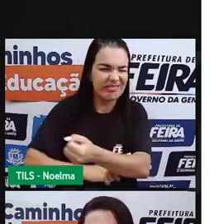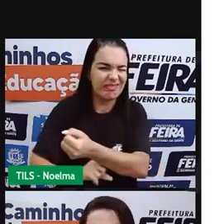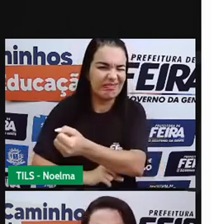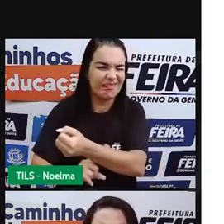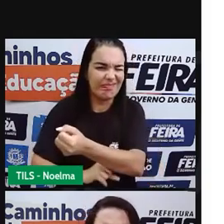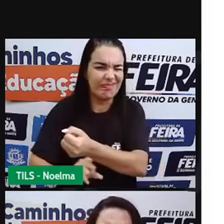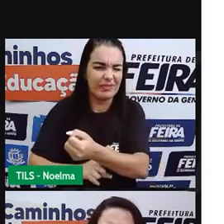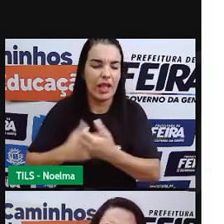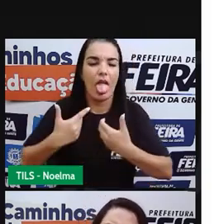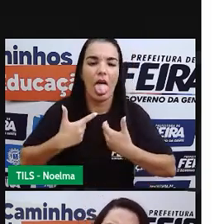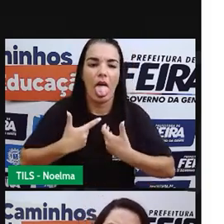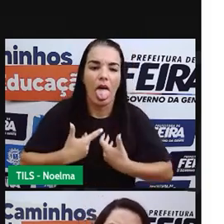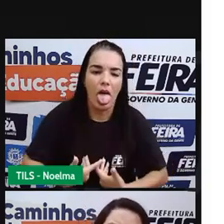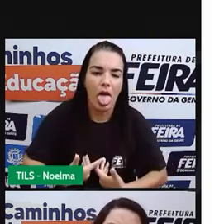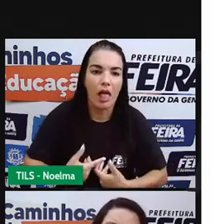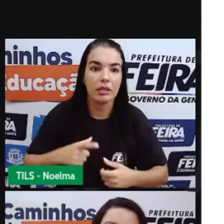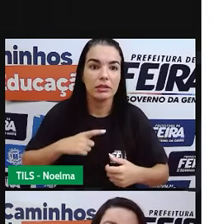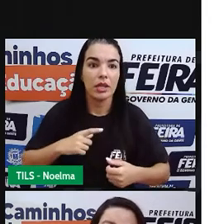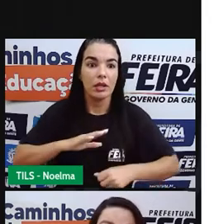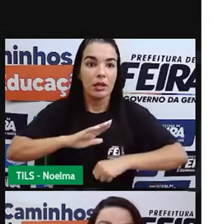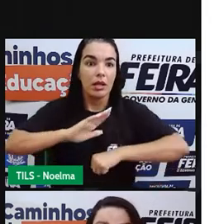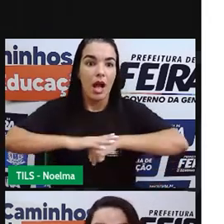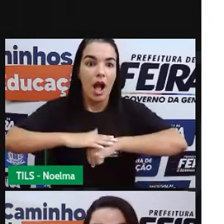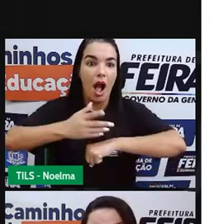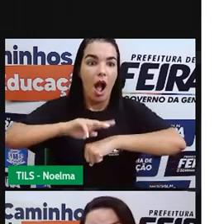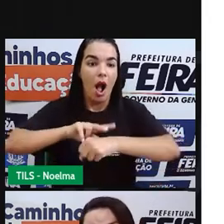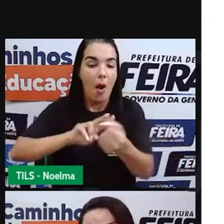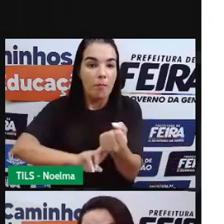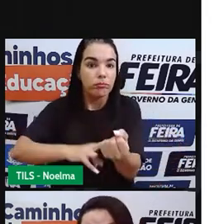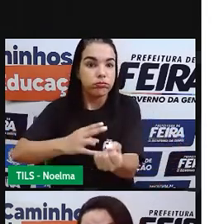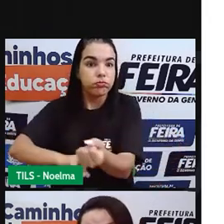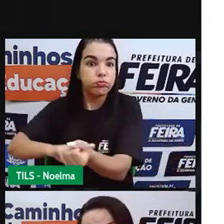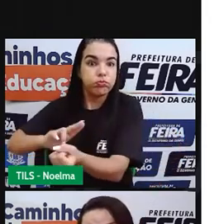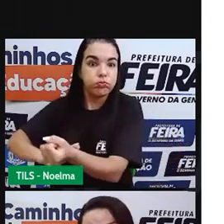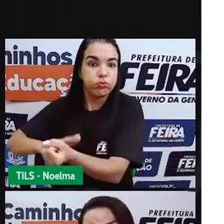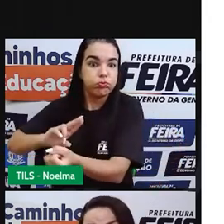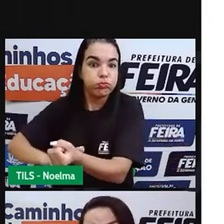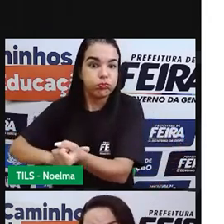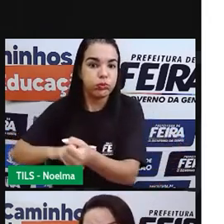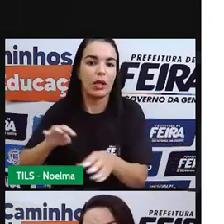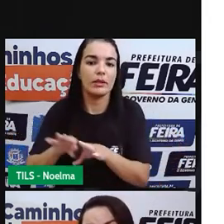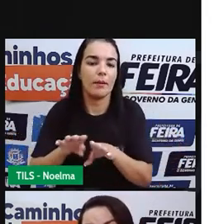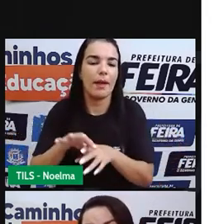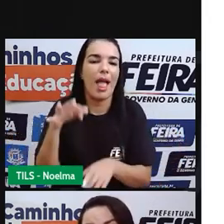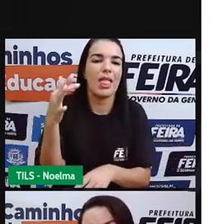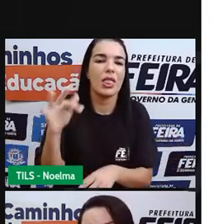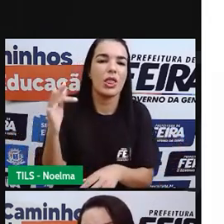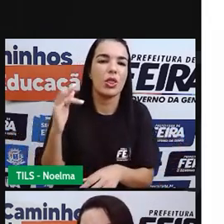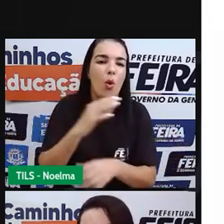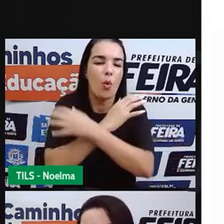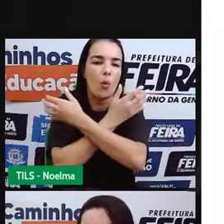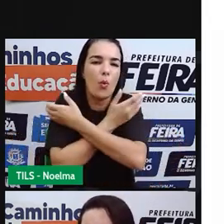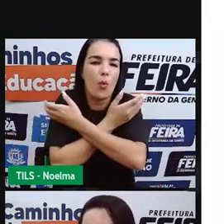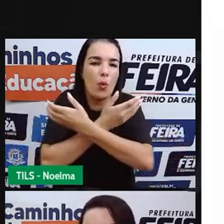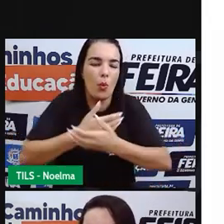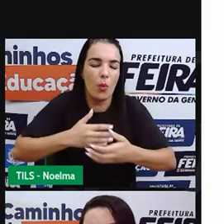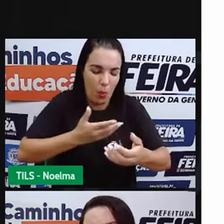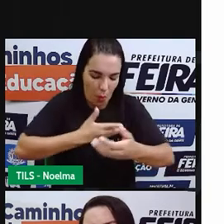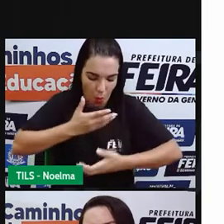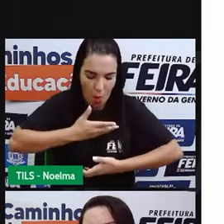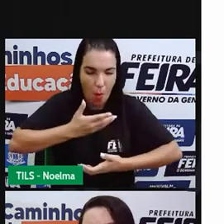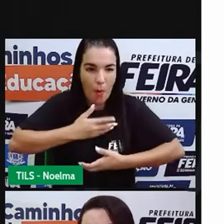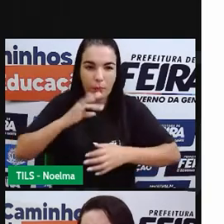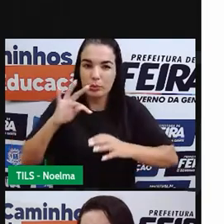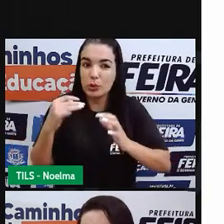extremo, aumento da frequência cardíaca e, além disso, também dor muscular em todo o corpo, até porque